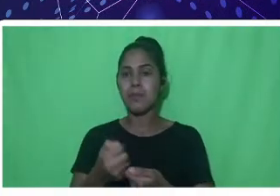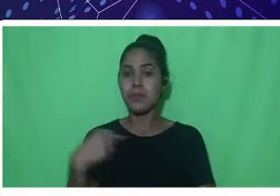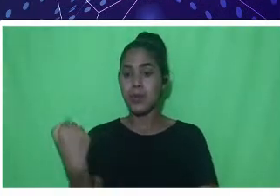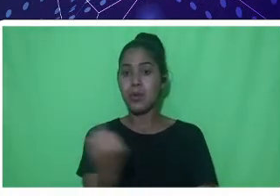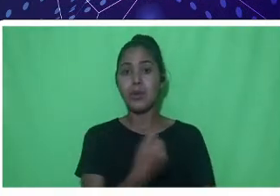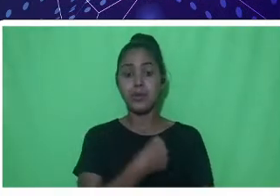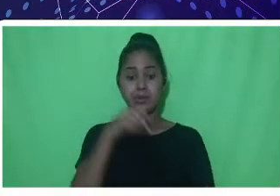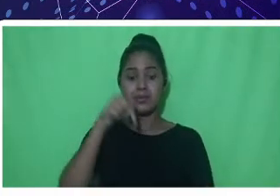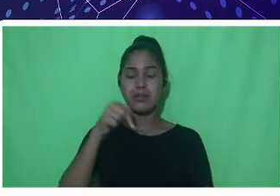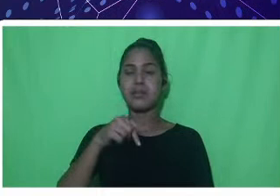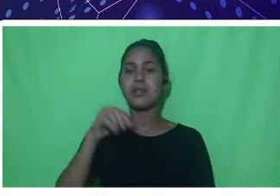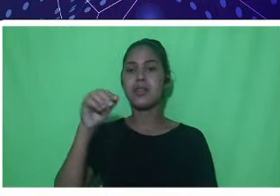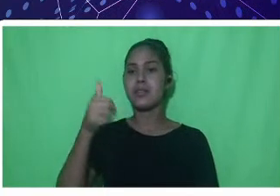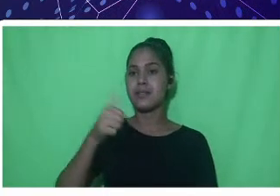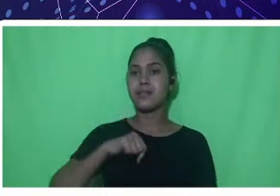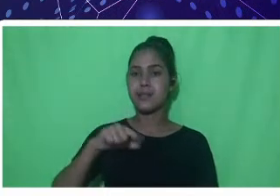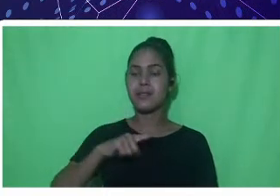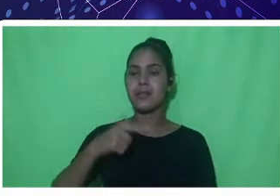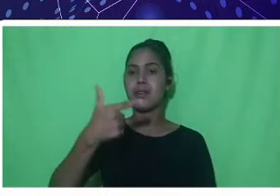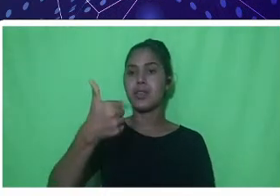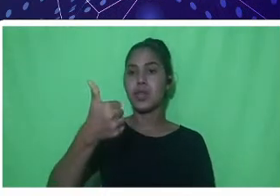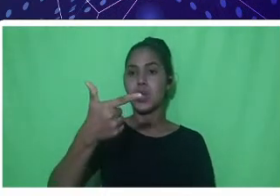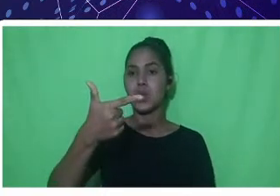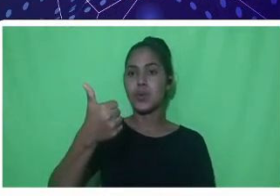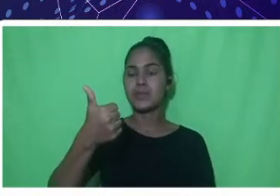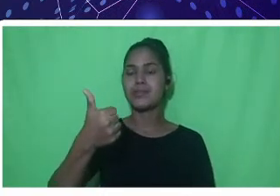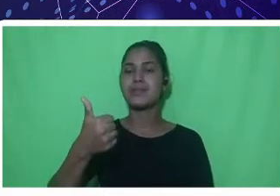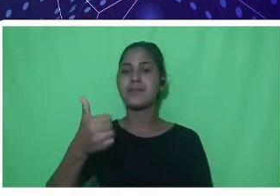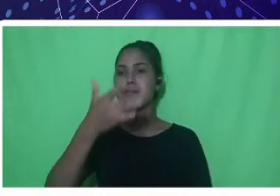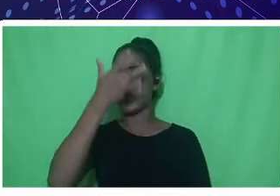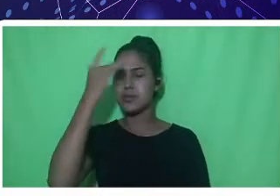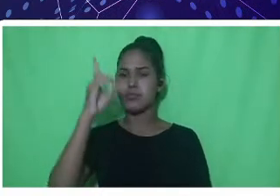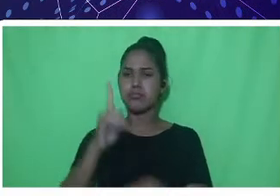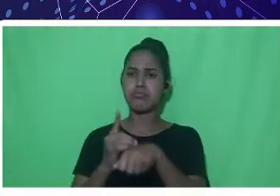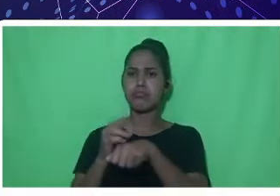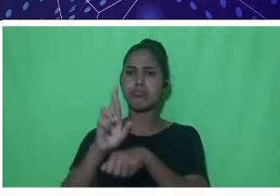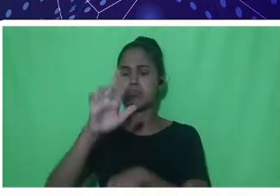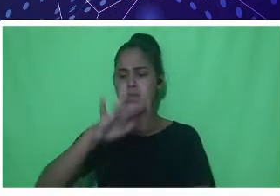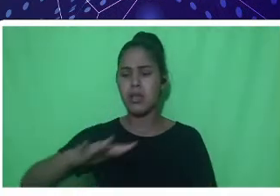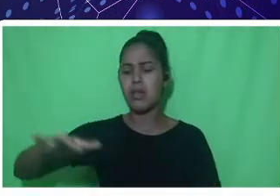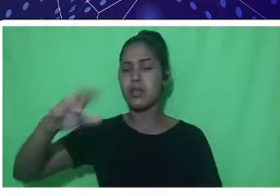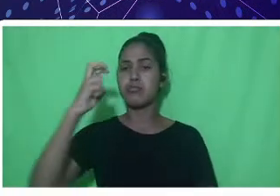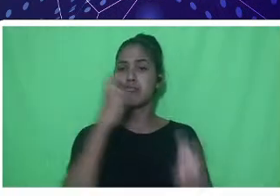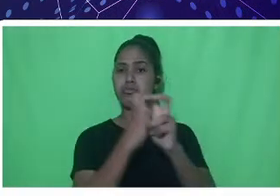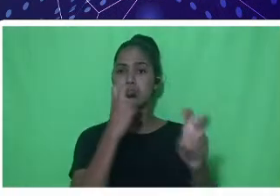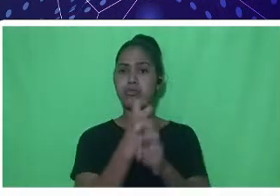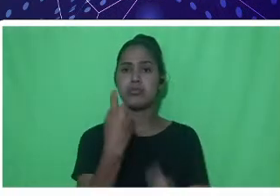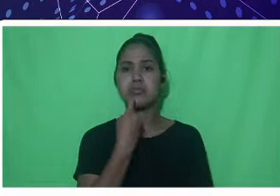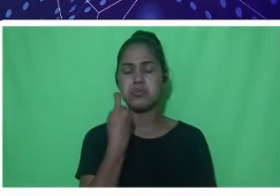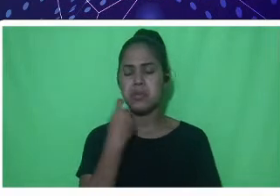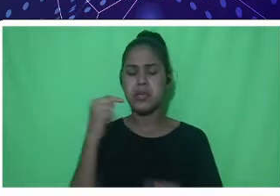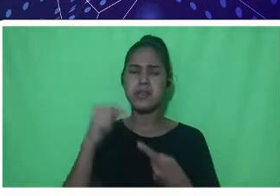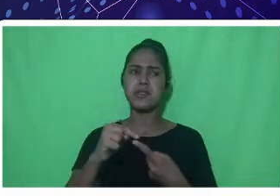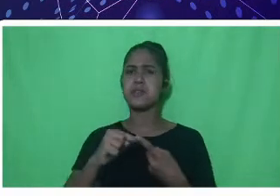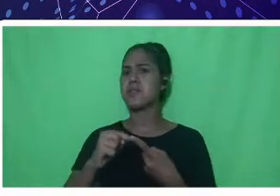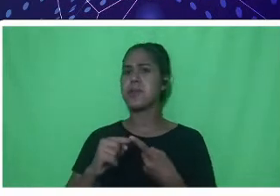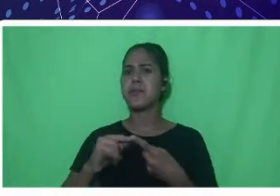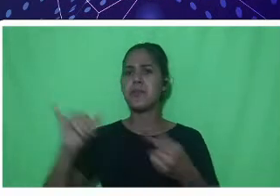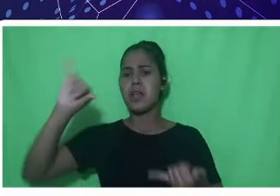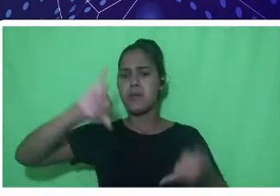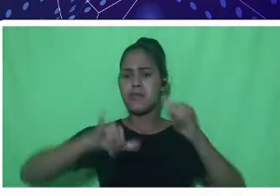área, tanto de pesca, de recursos pesqueiros, como de áreas afins, matemática, física, química e biologia.